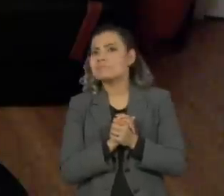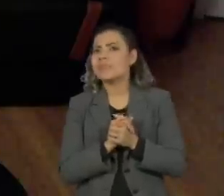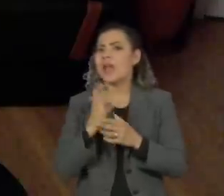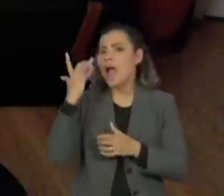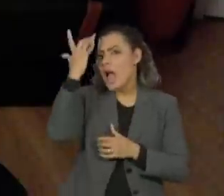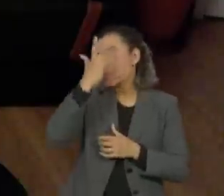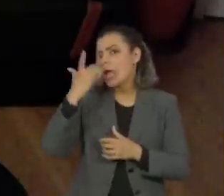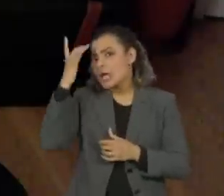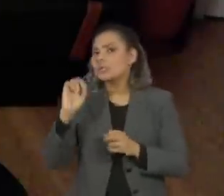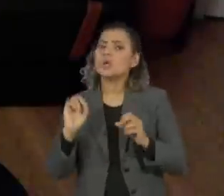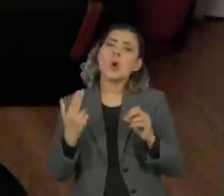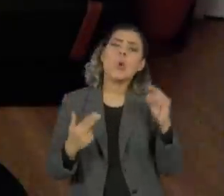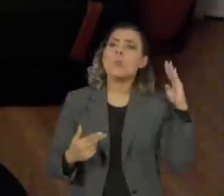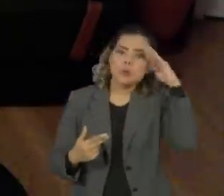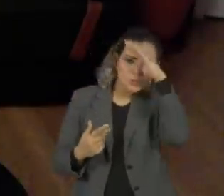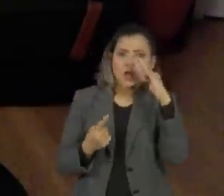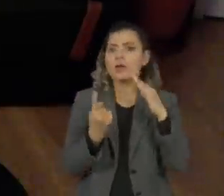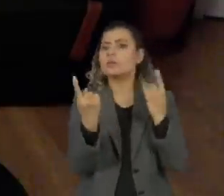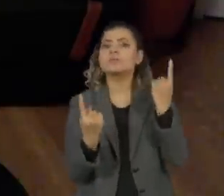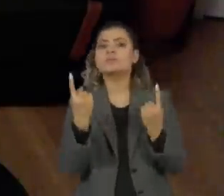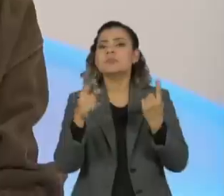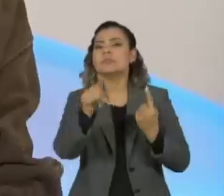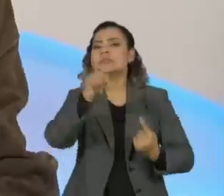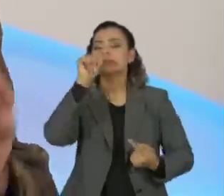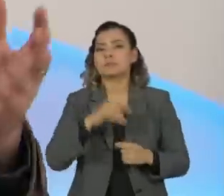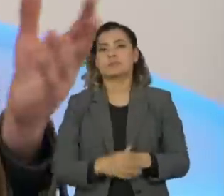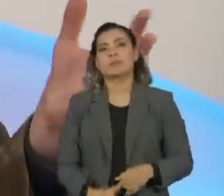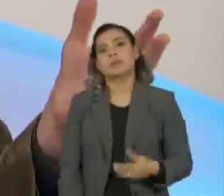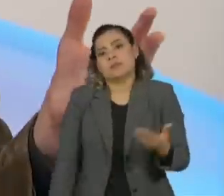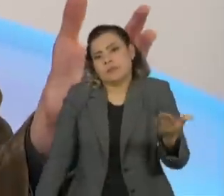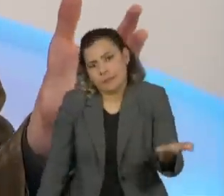de Bolsonaro? Olha, eu não vou votar,